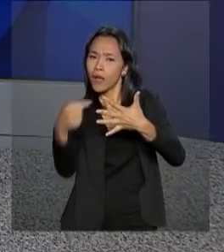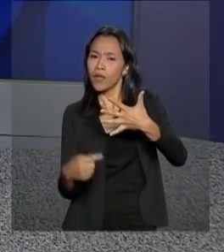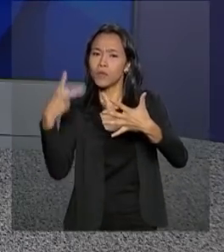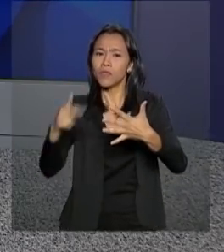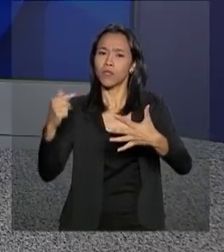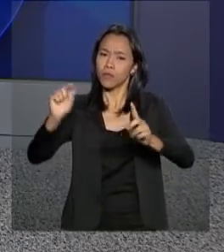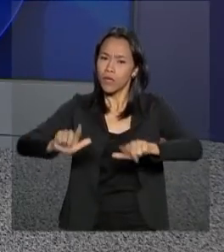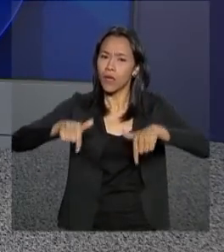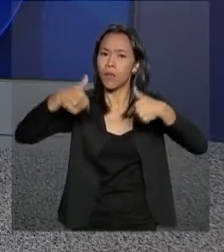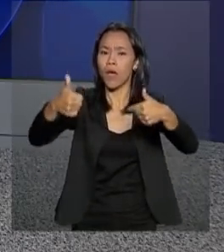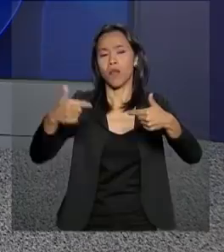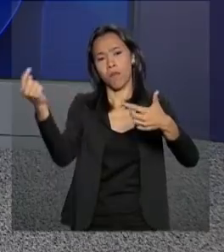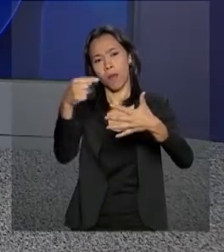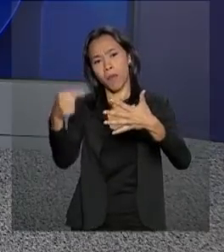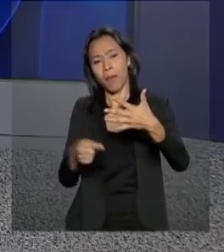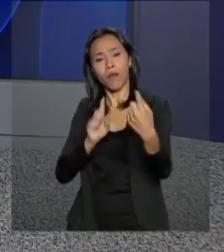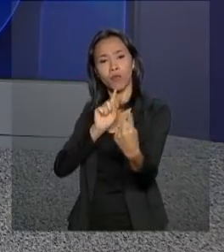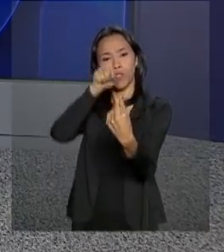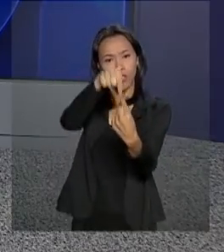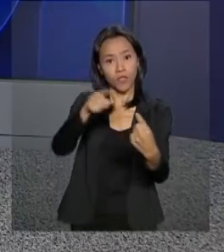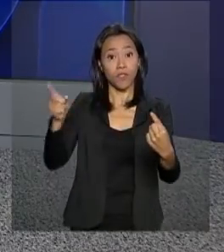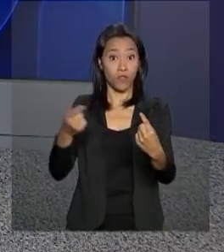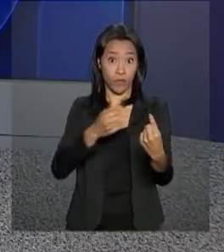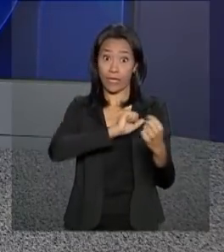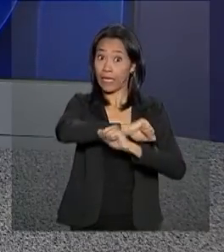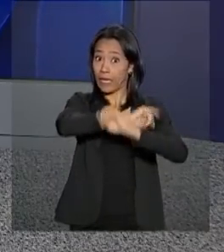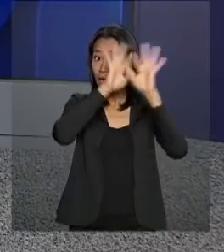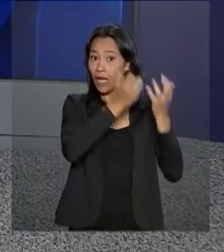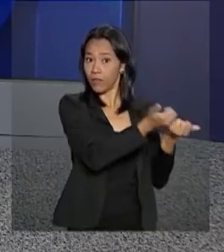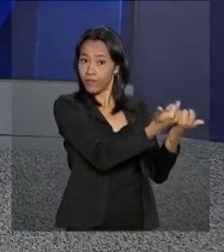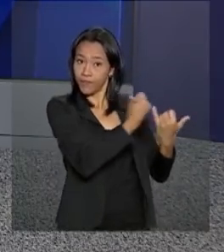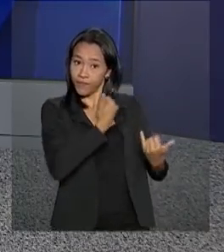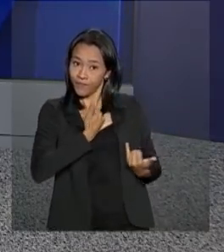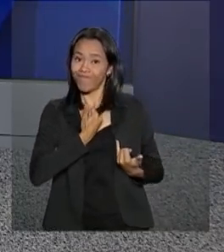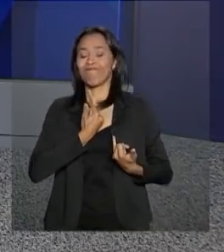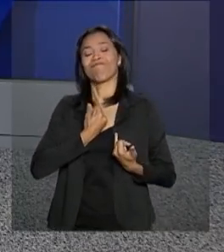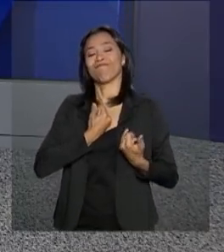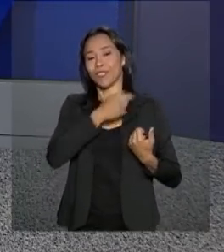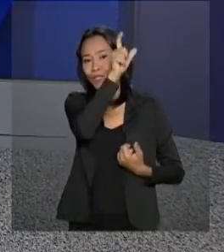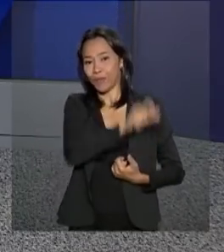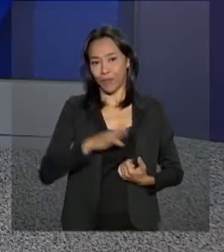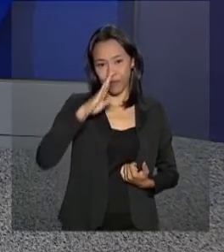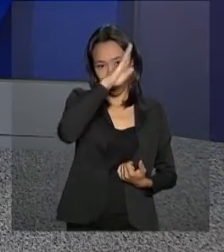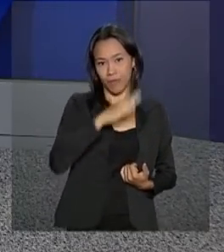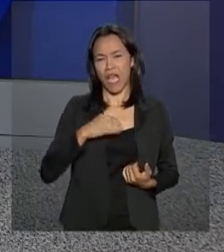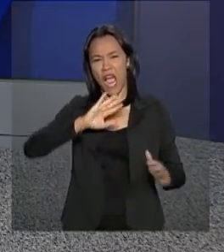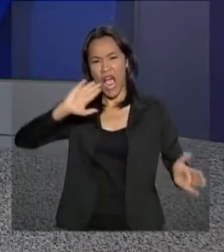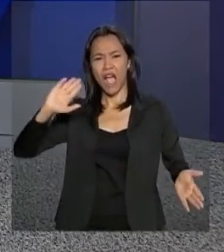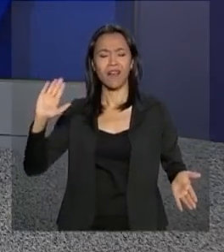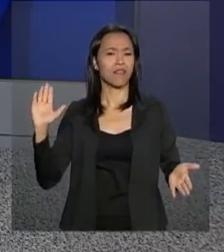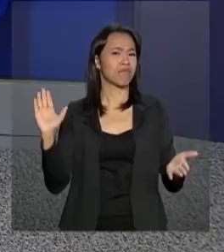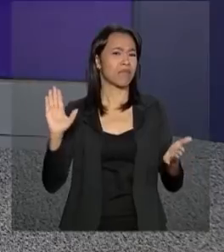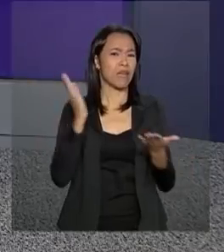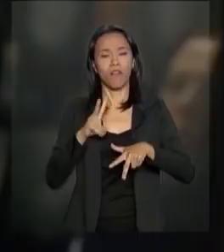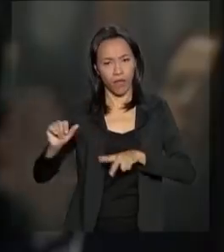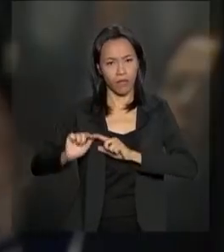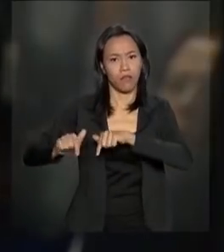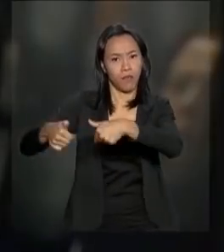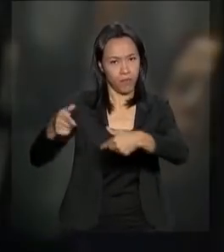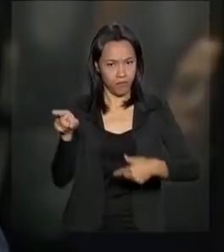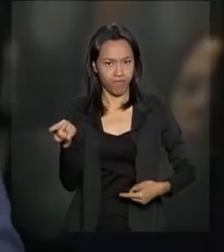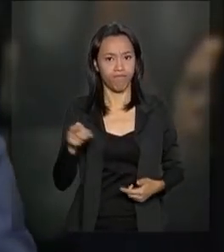que a missão que recebeu do presidente Bolsonaro foi clara, acabar com a corrupção e o crime organizado. E ele vai trabalhar para isso.